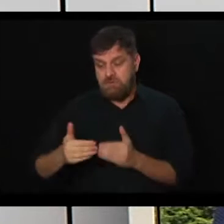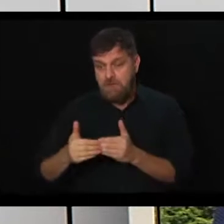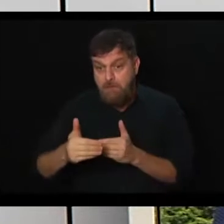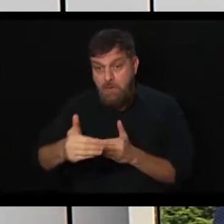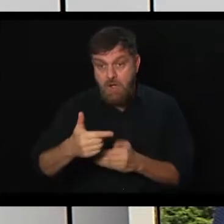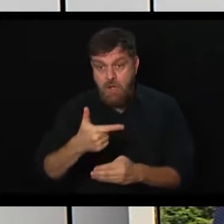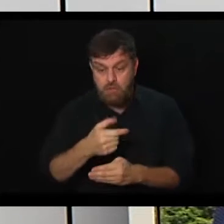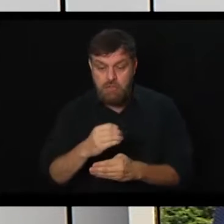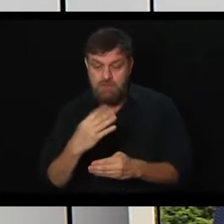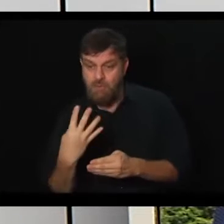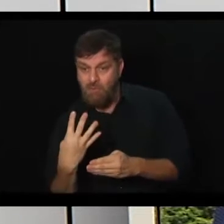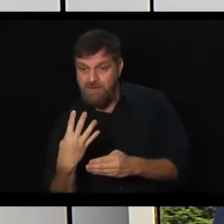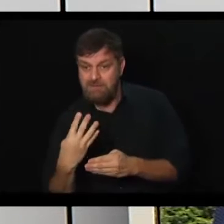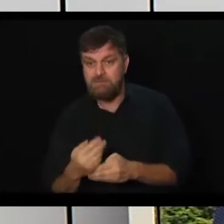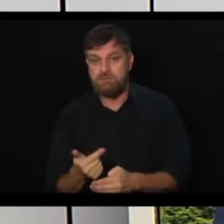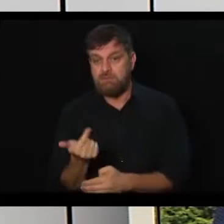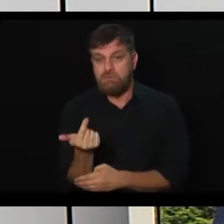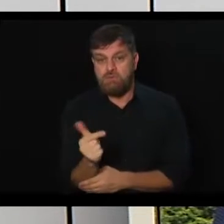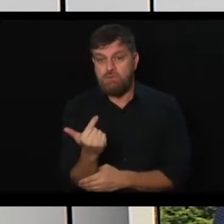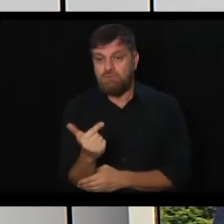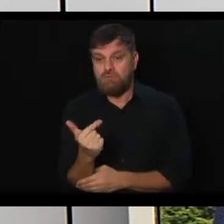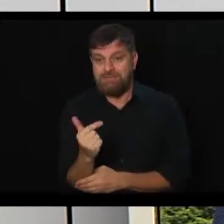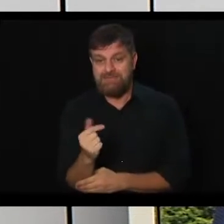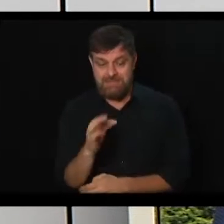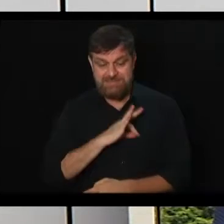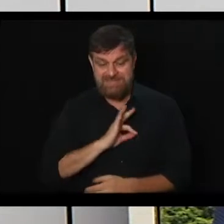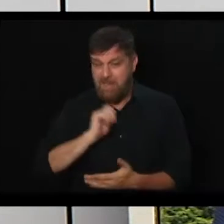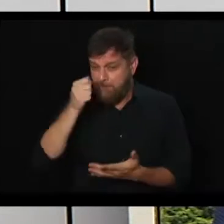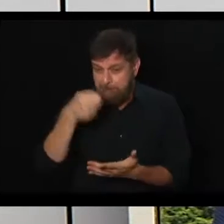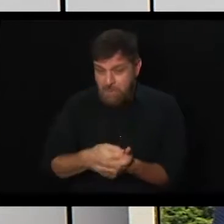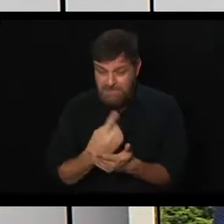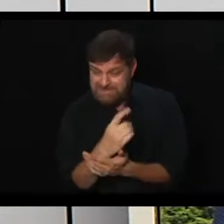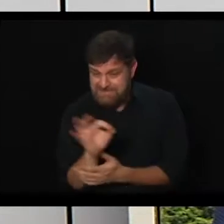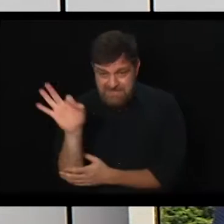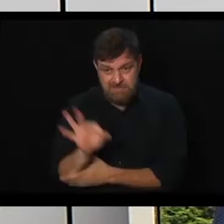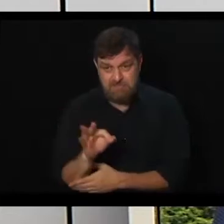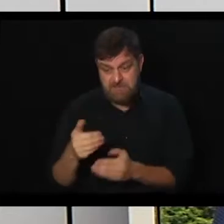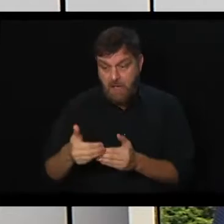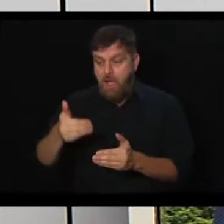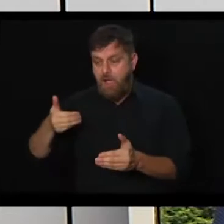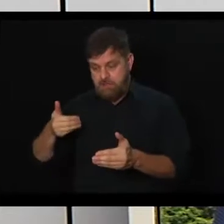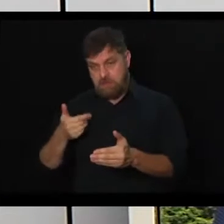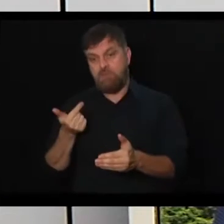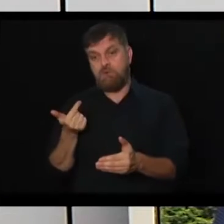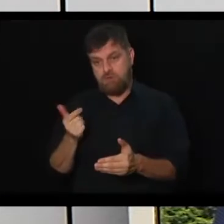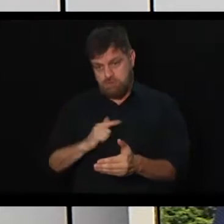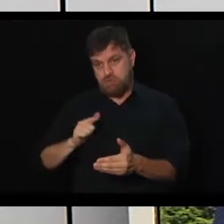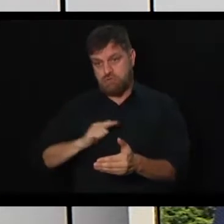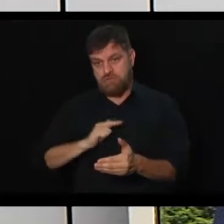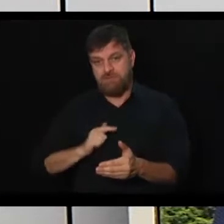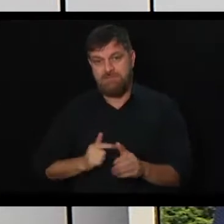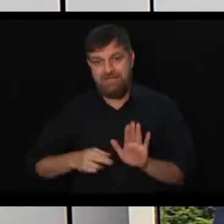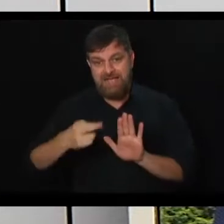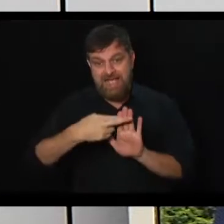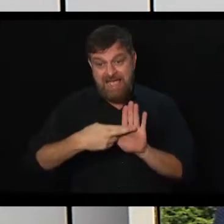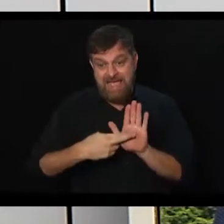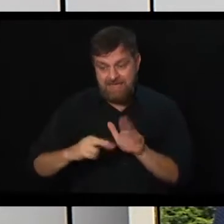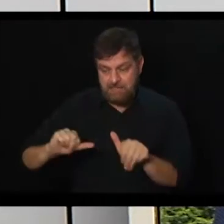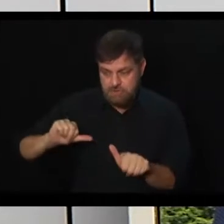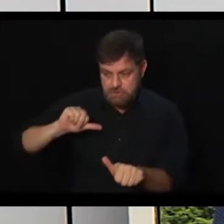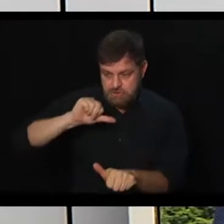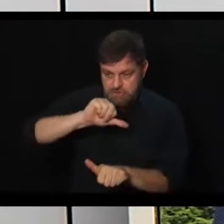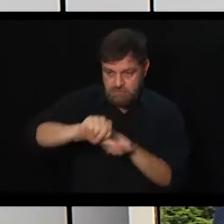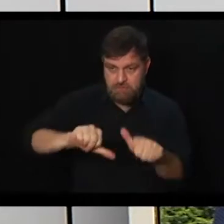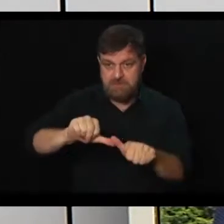2004, não vai ter mais a integralidade do recebimento como tinha anteriormente. Vai ter as regras de transição para